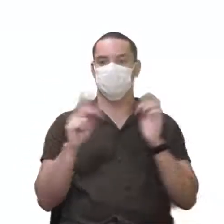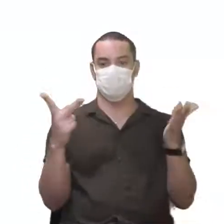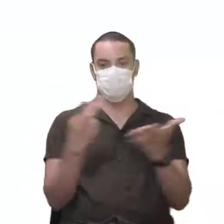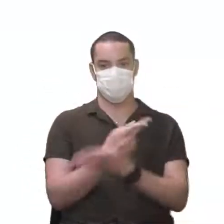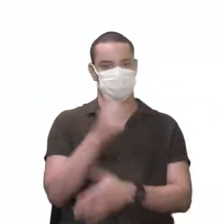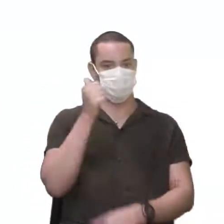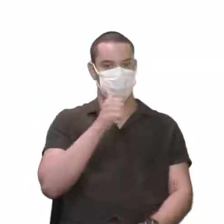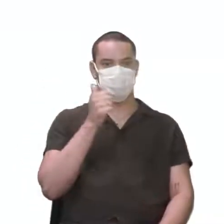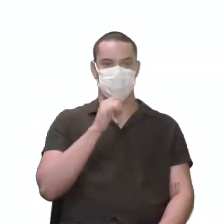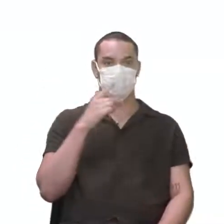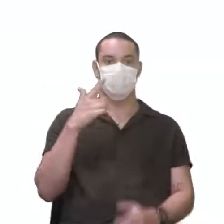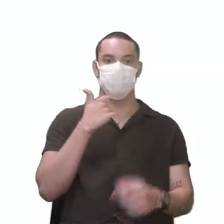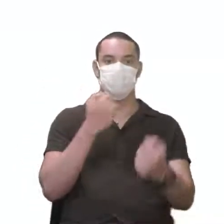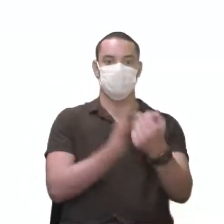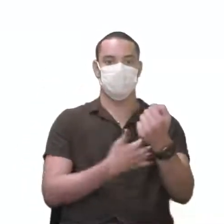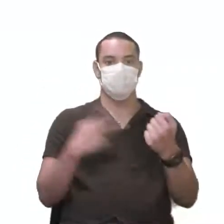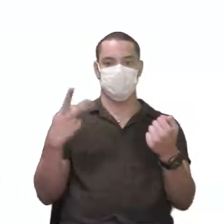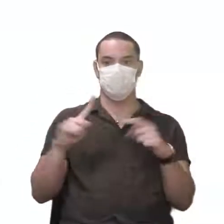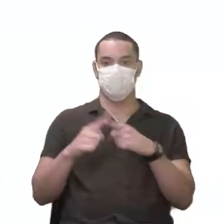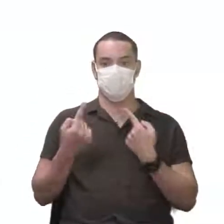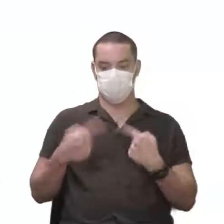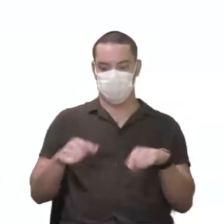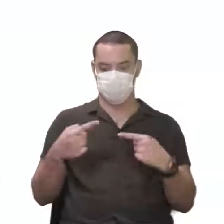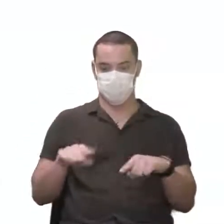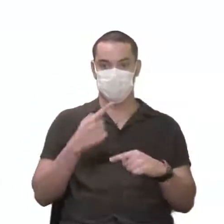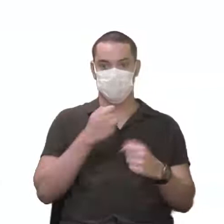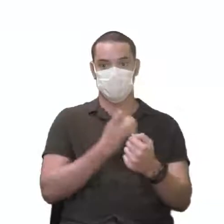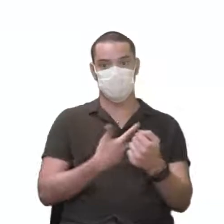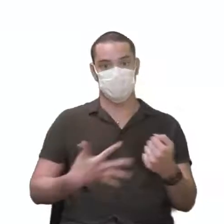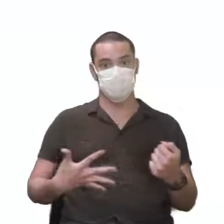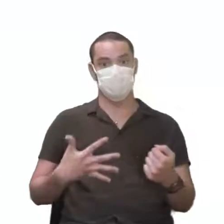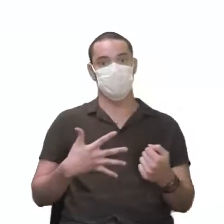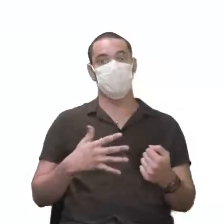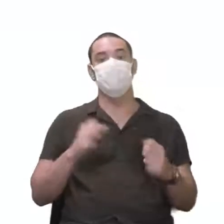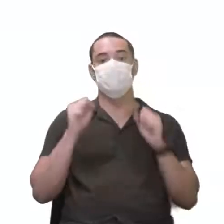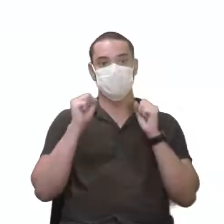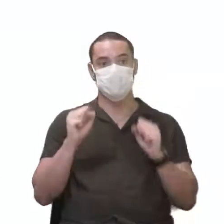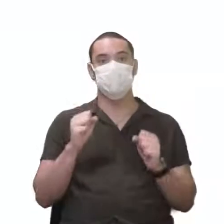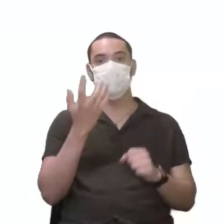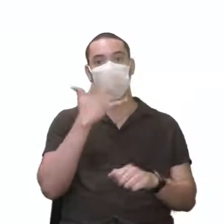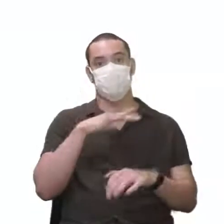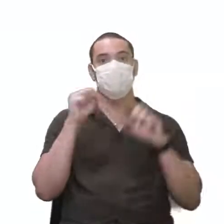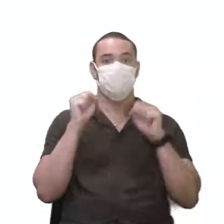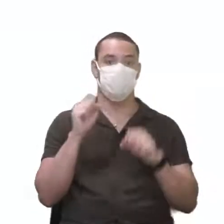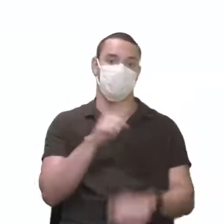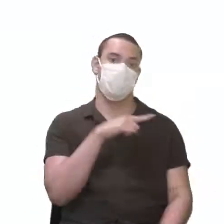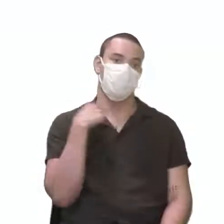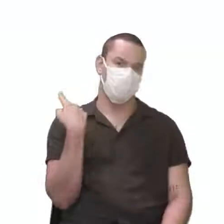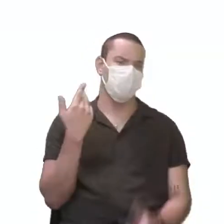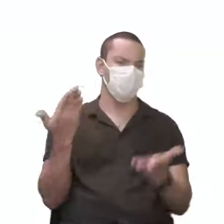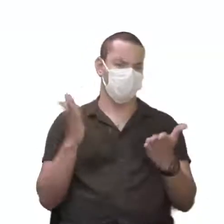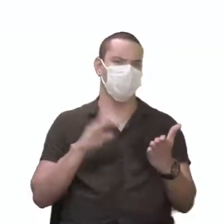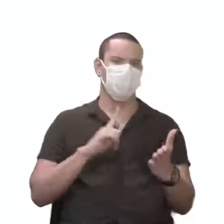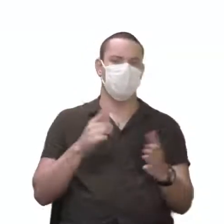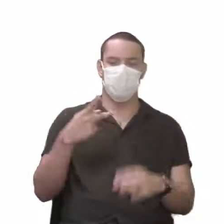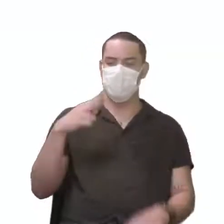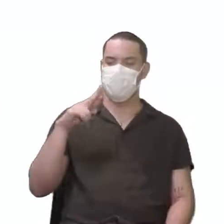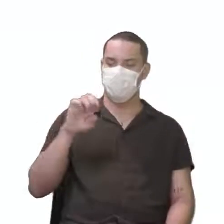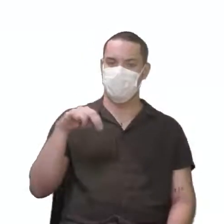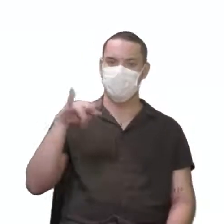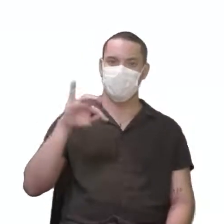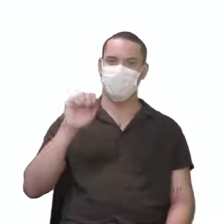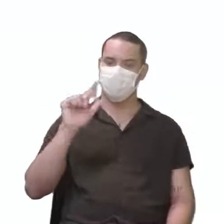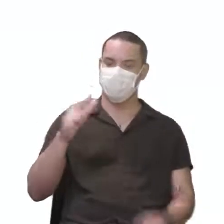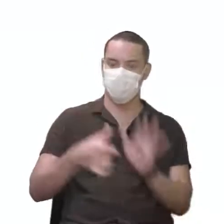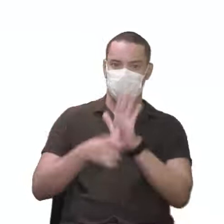mulher agora, o sangue dela vai começar a combater o sangue do filho. Essa criança poderia virar óbito, mas hoje já tem os pré-natais e a gente tem